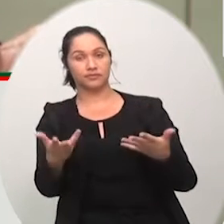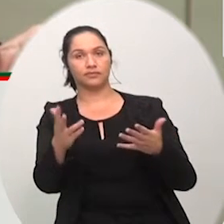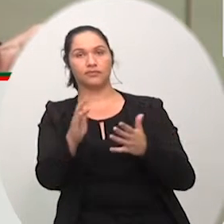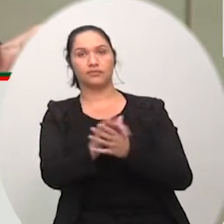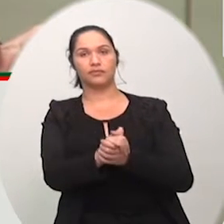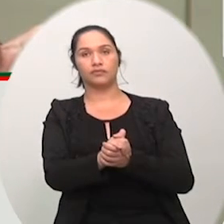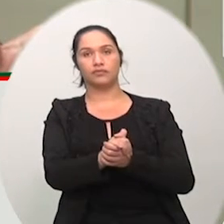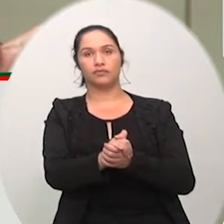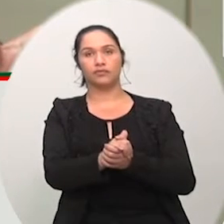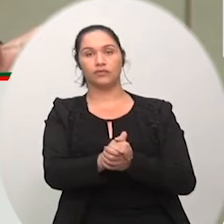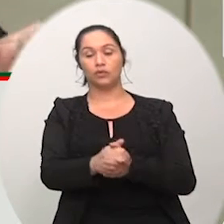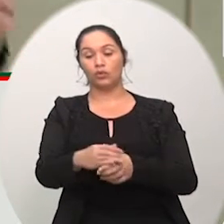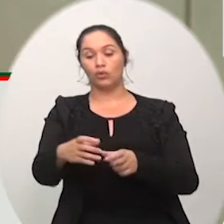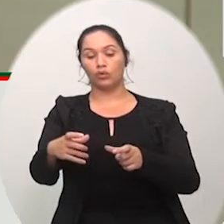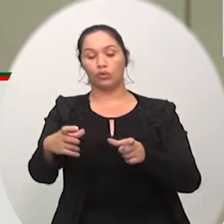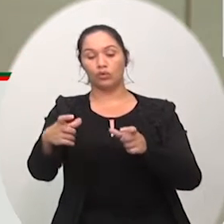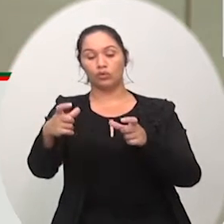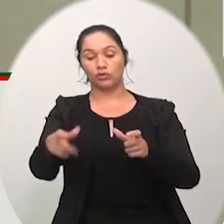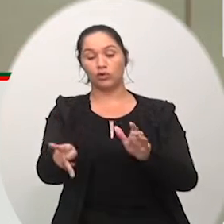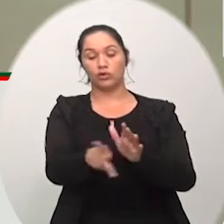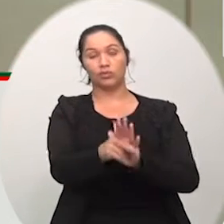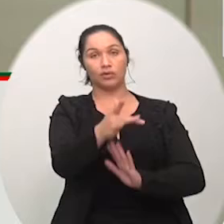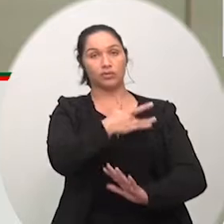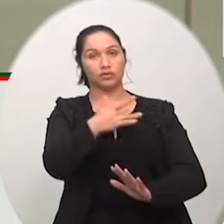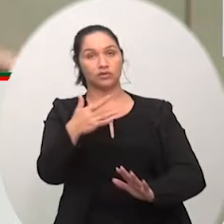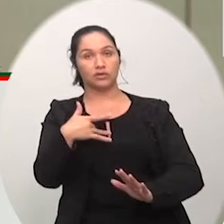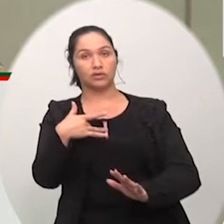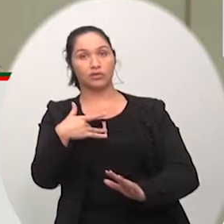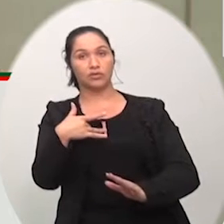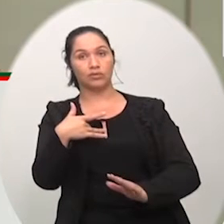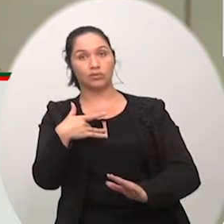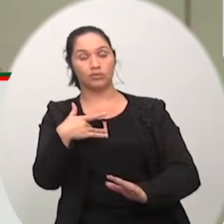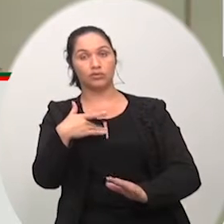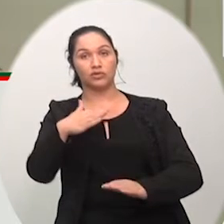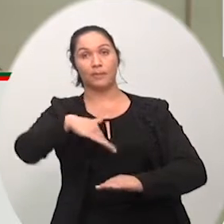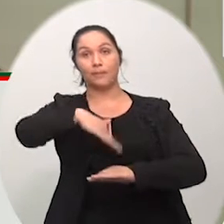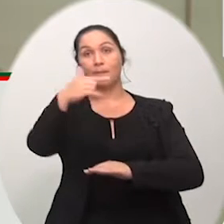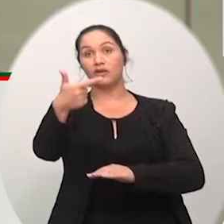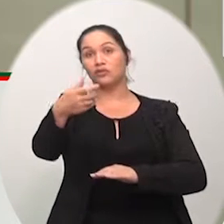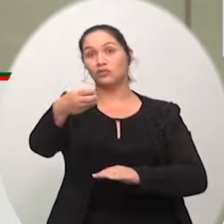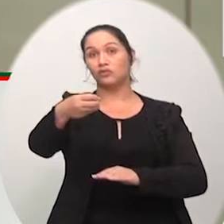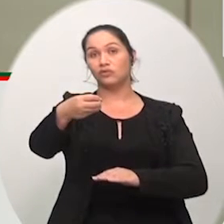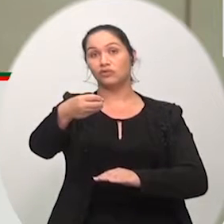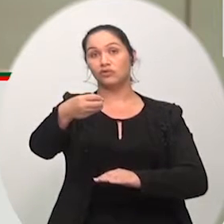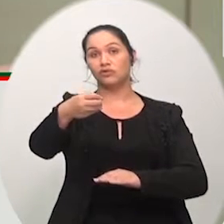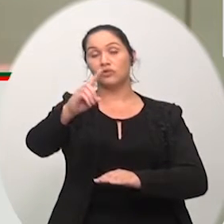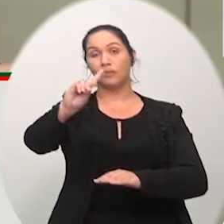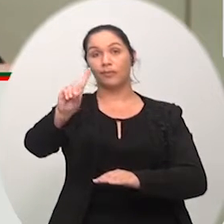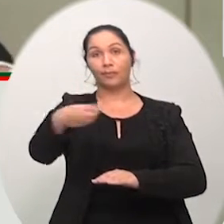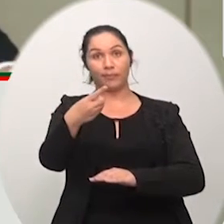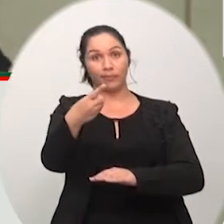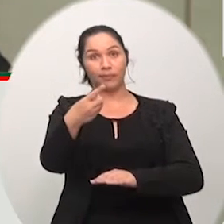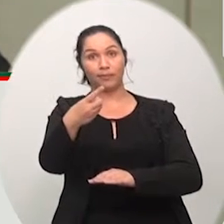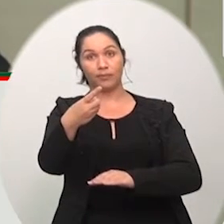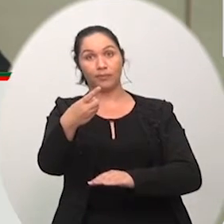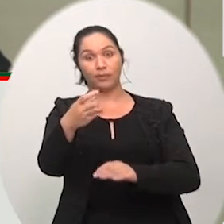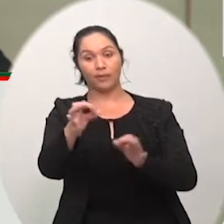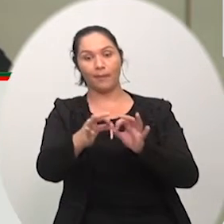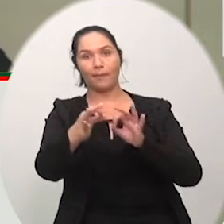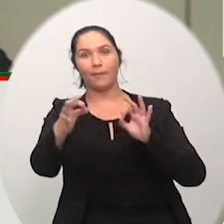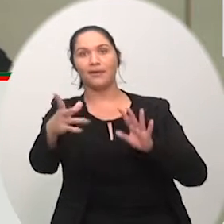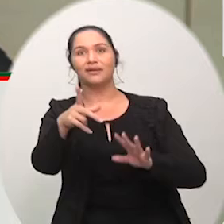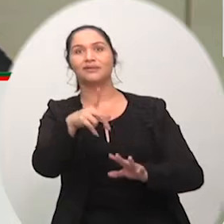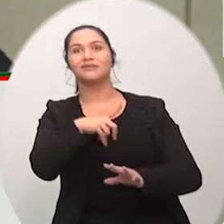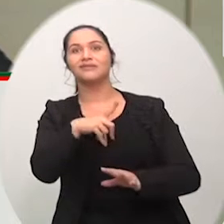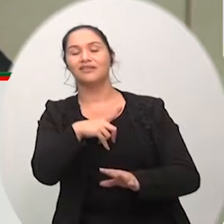20 mil metros quadrados então o posto fica numa esquina tem atrás um espaço ao redor tudo tem um espaço grande